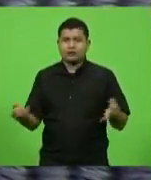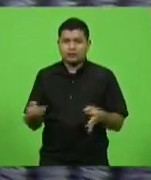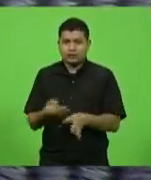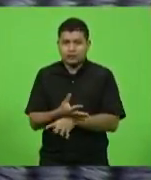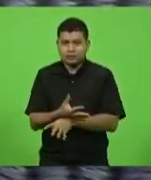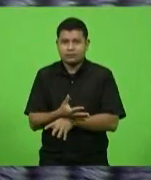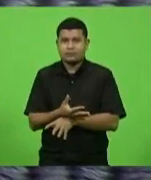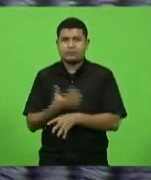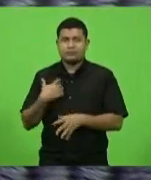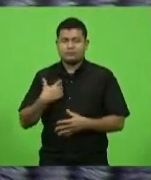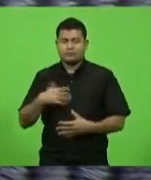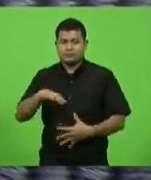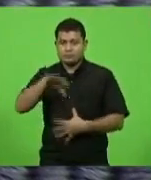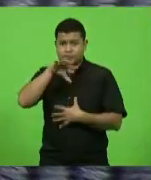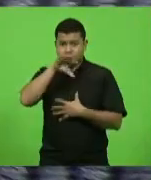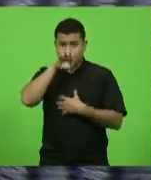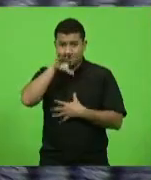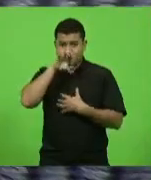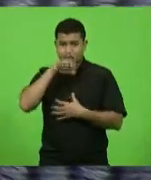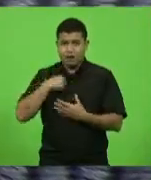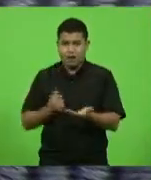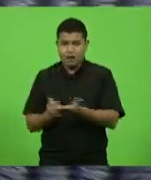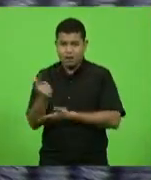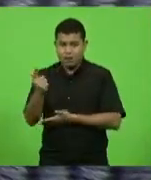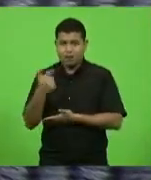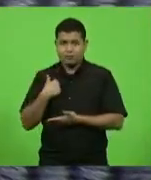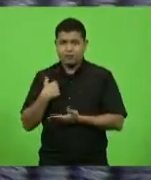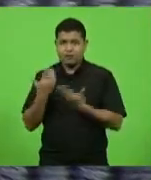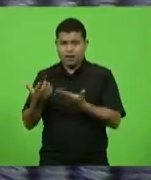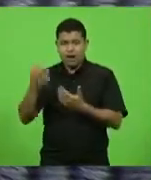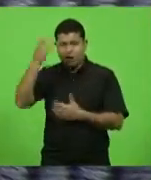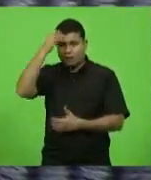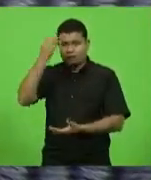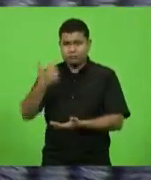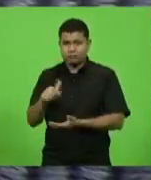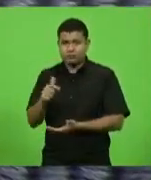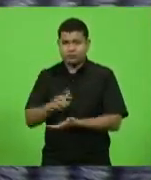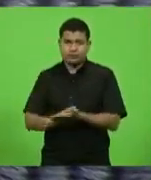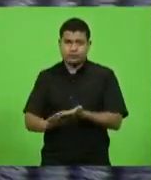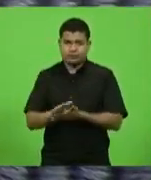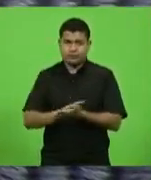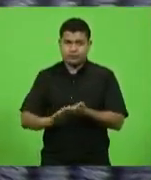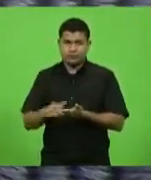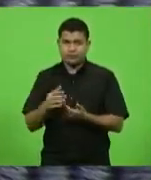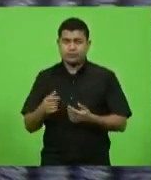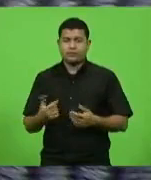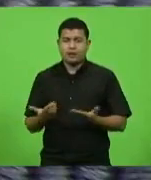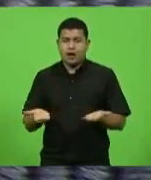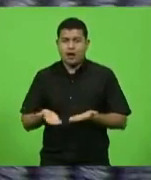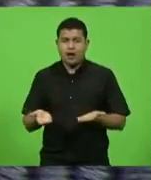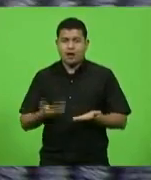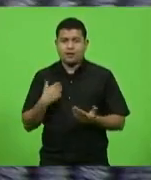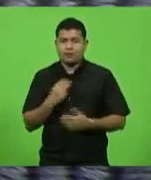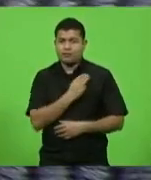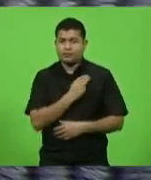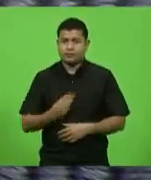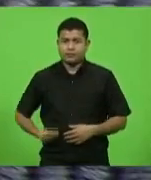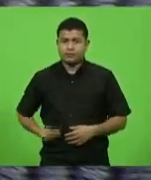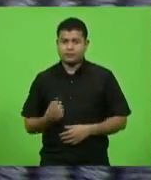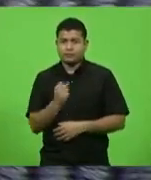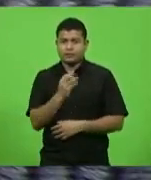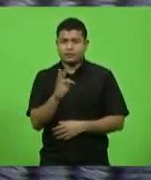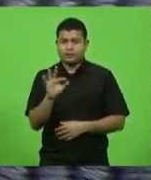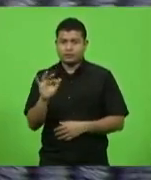Moisés. Inexistência de indícios de crime por parte do governador. Agora, o ministro do STJ deve